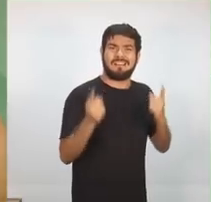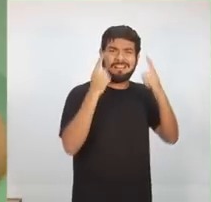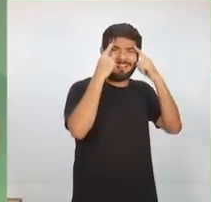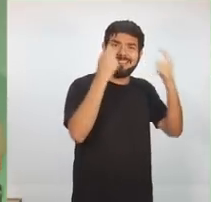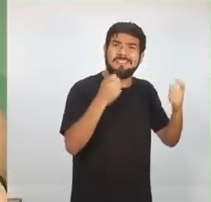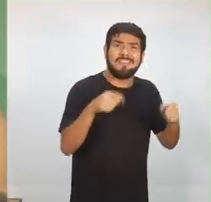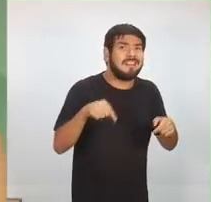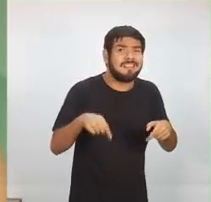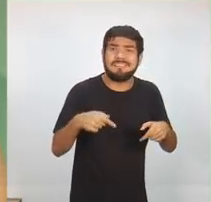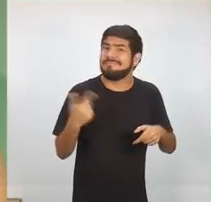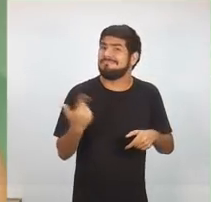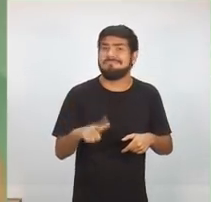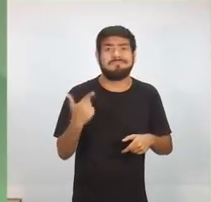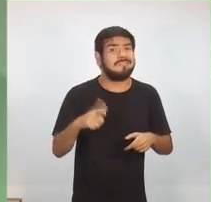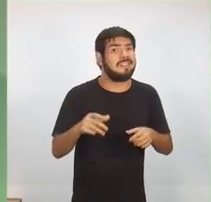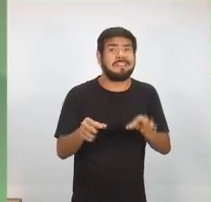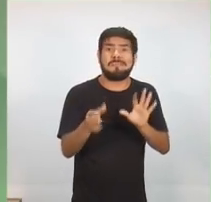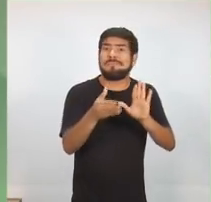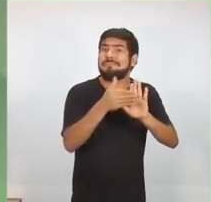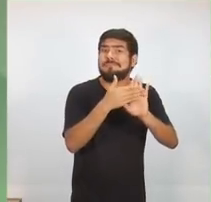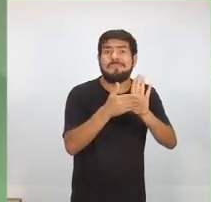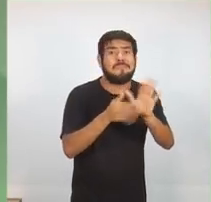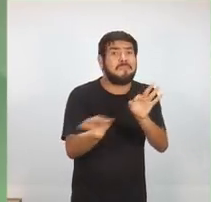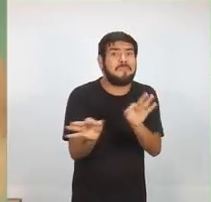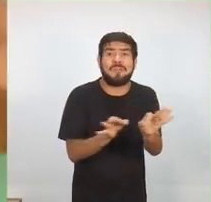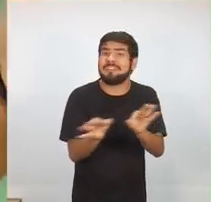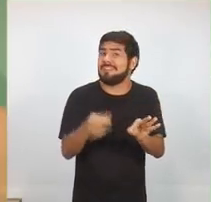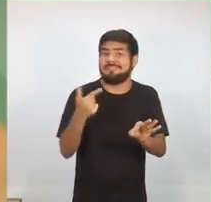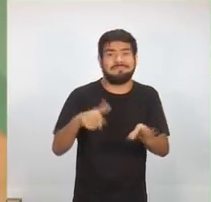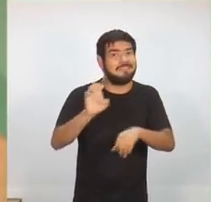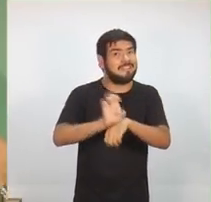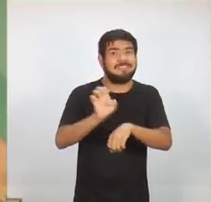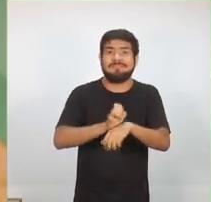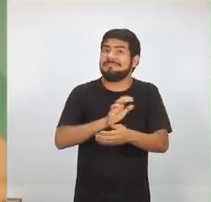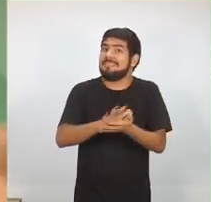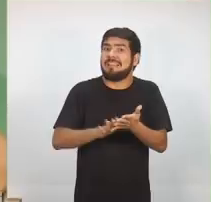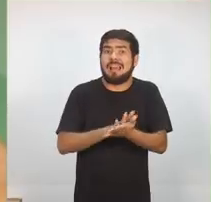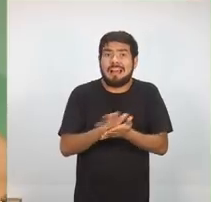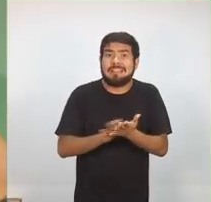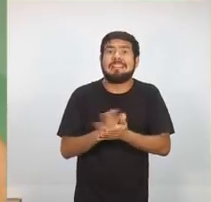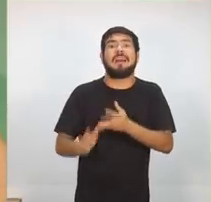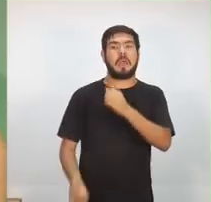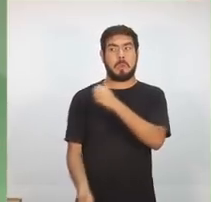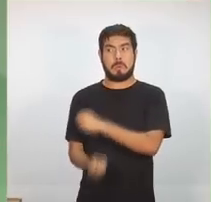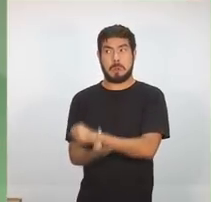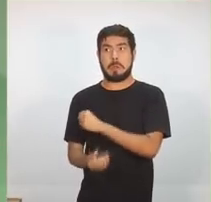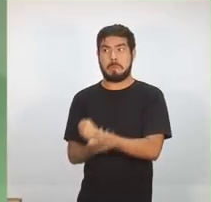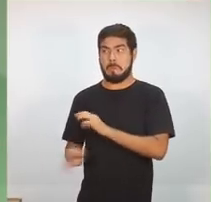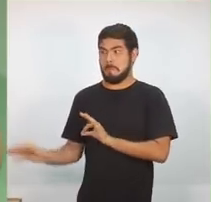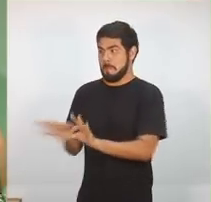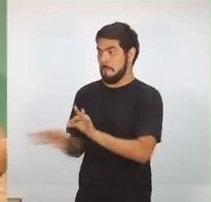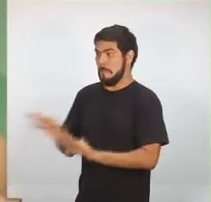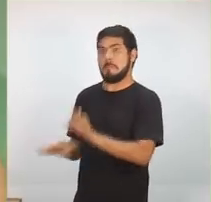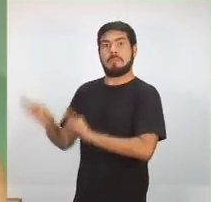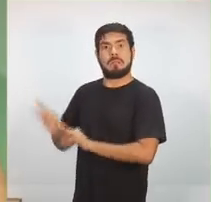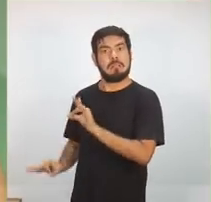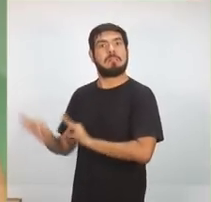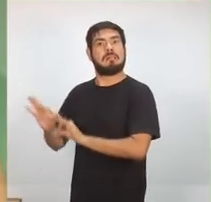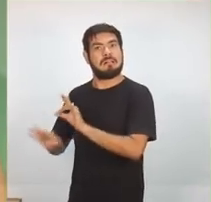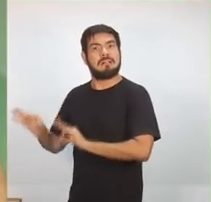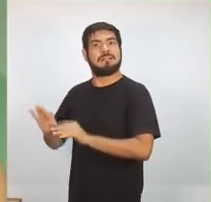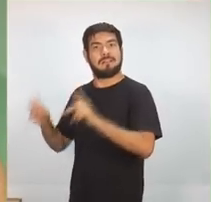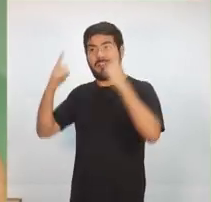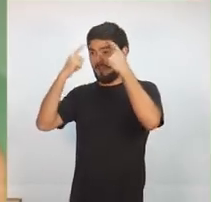que possa oferecer à juventude. Enquanto o Estado não tem, o crime organizado tem propostas e acaba cooptando a nossa